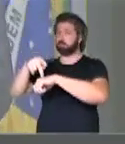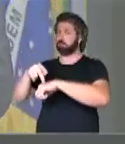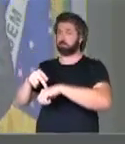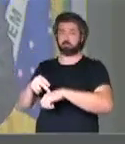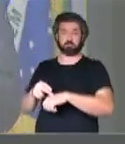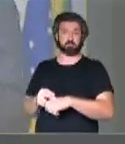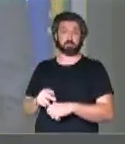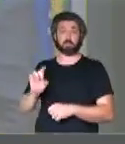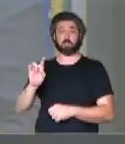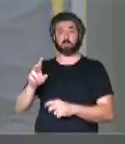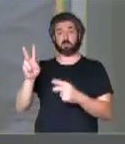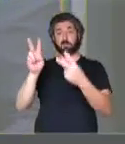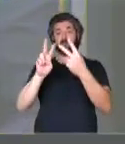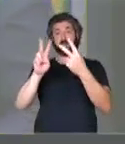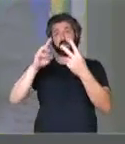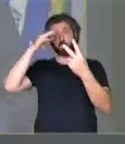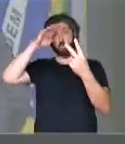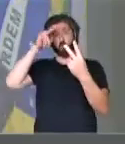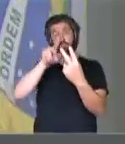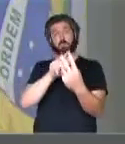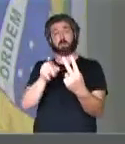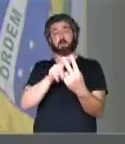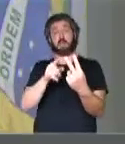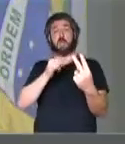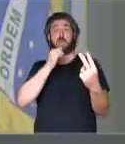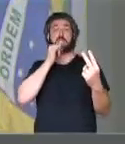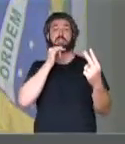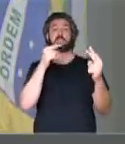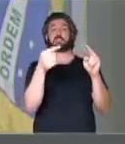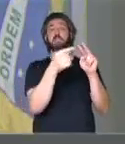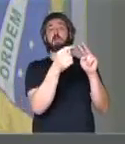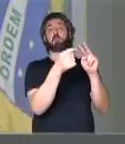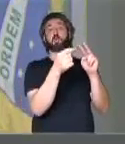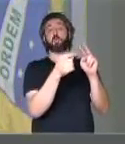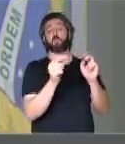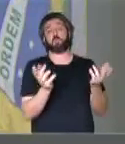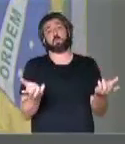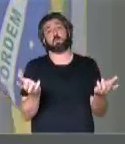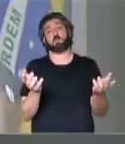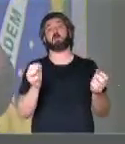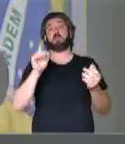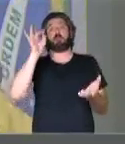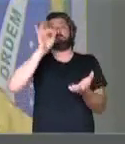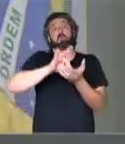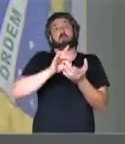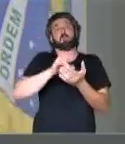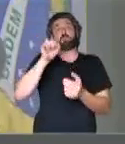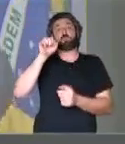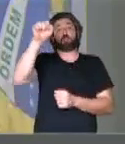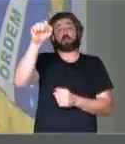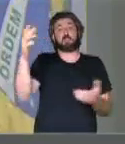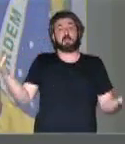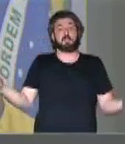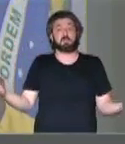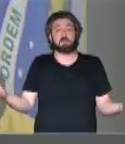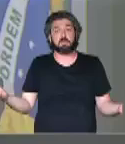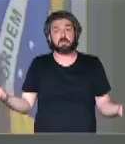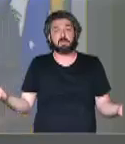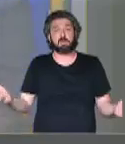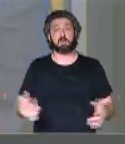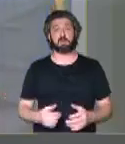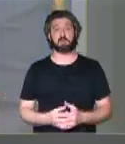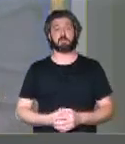apenas Cuba e Venezuela como exemplo daquilo que é o verdadeiro socialismo